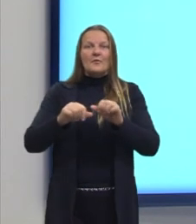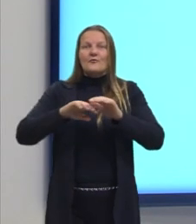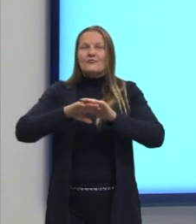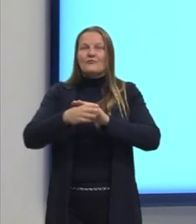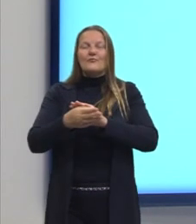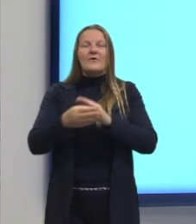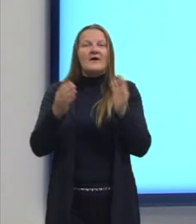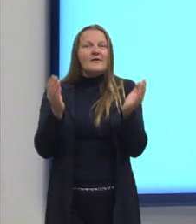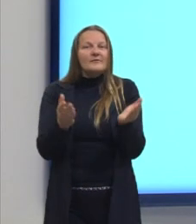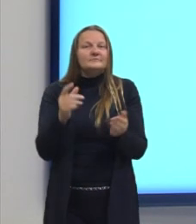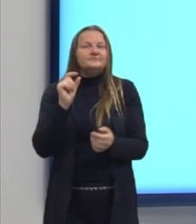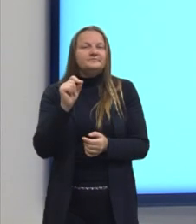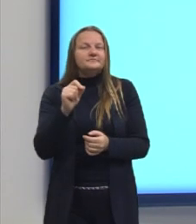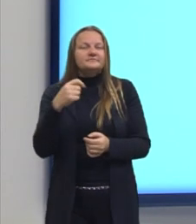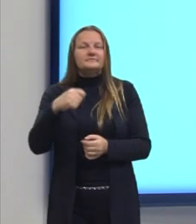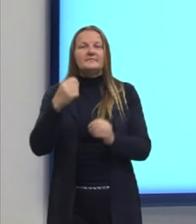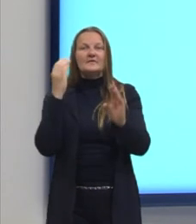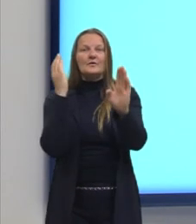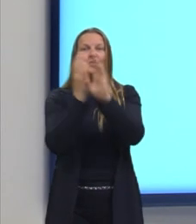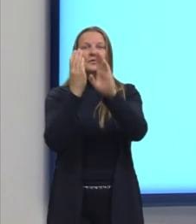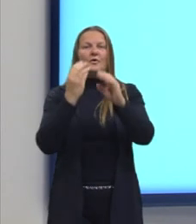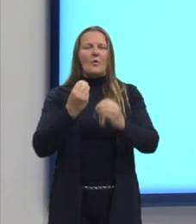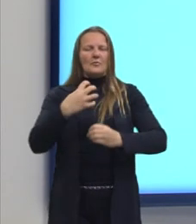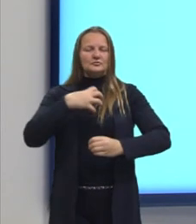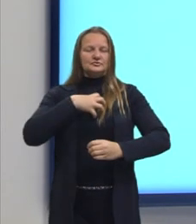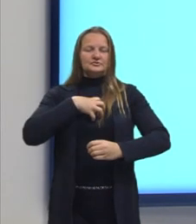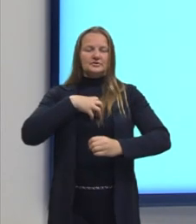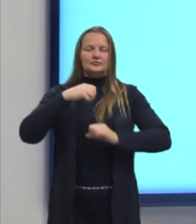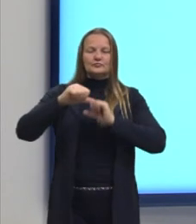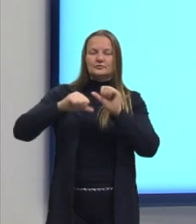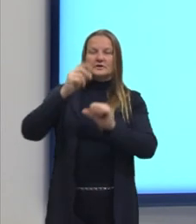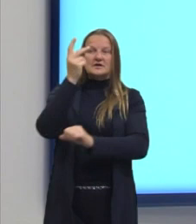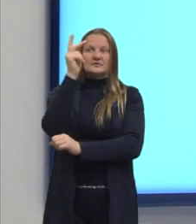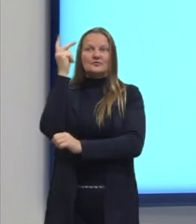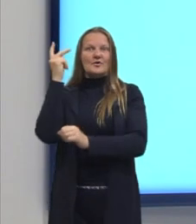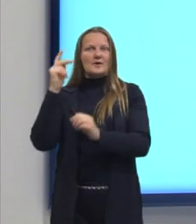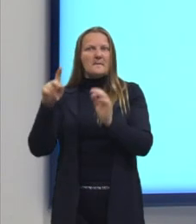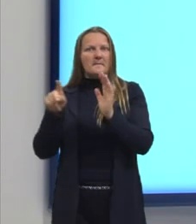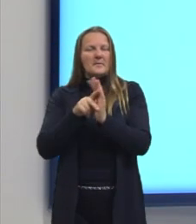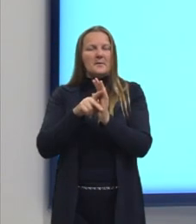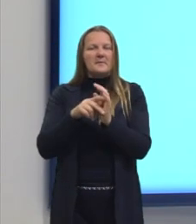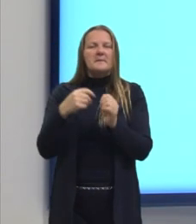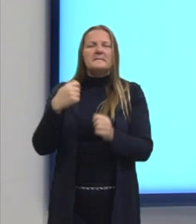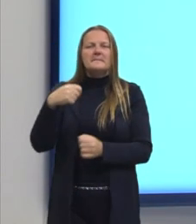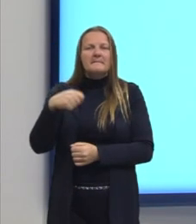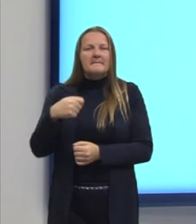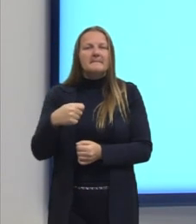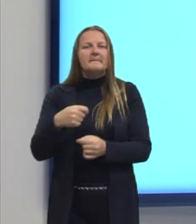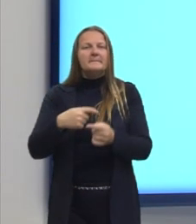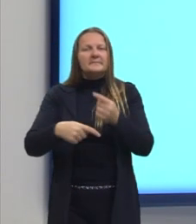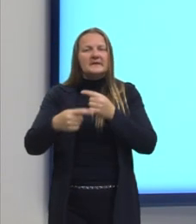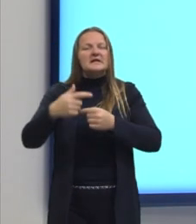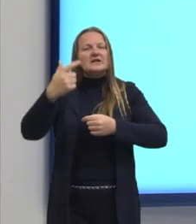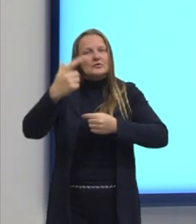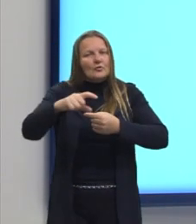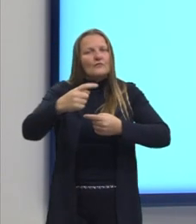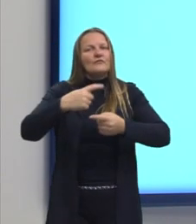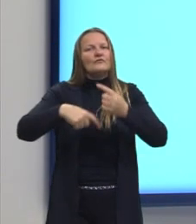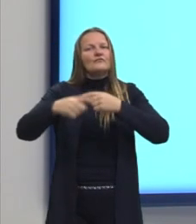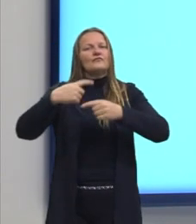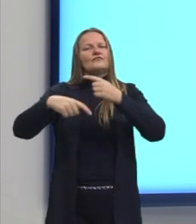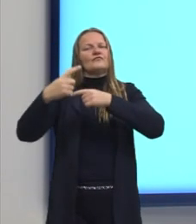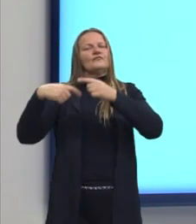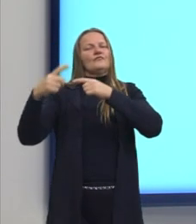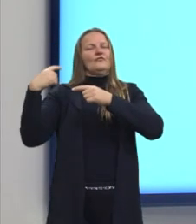E agora, precisa encontrar um jeito de mudar essa história, nem que para isso tenha que voltar novamente ao